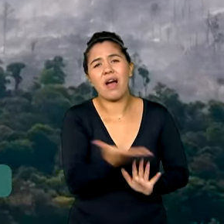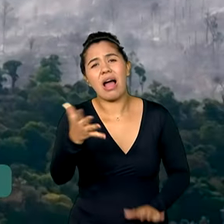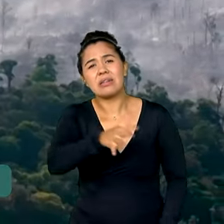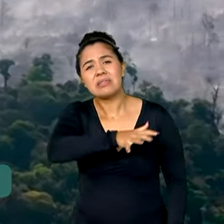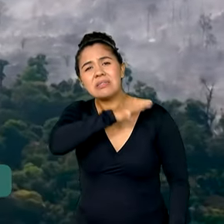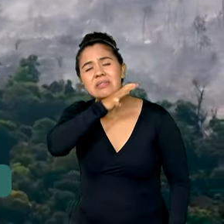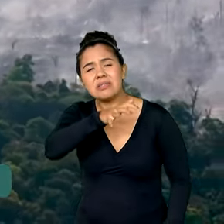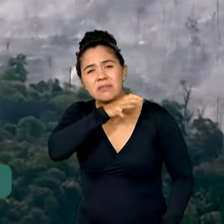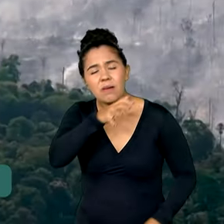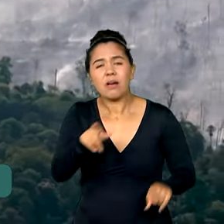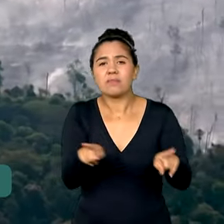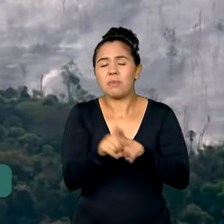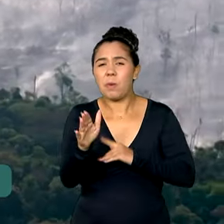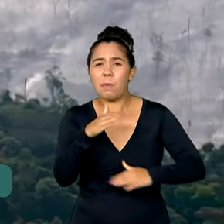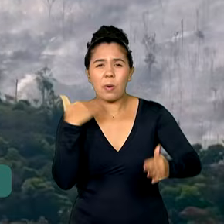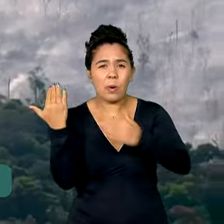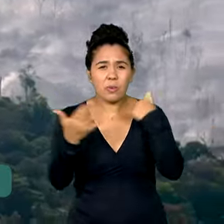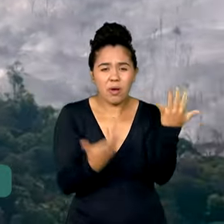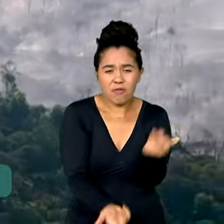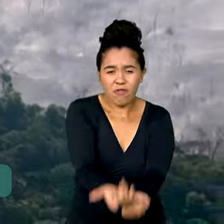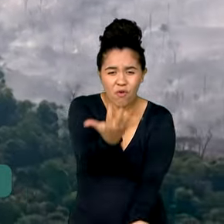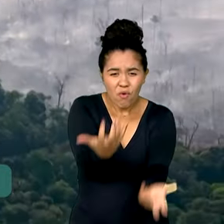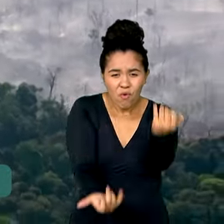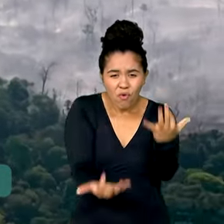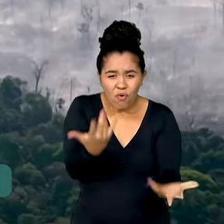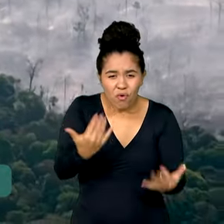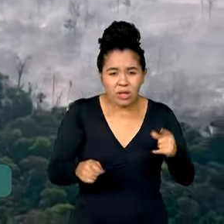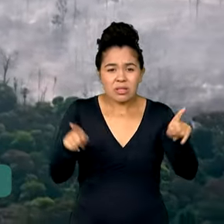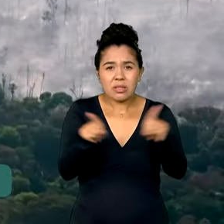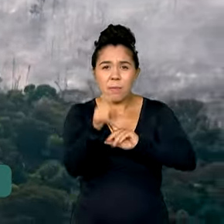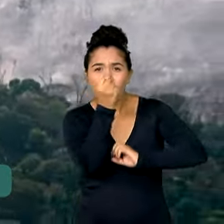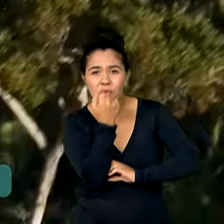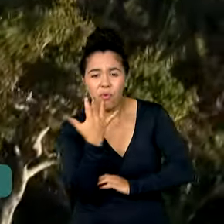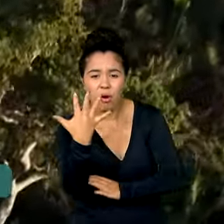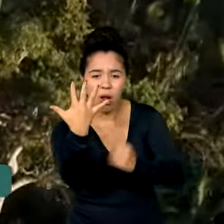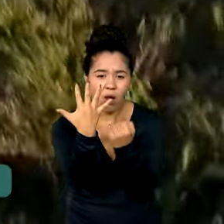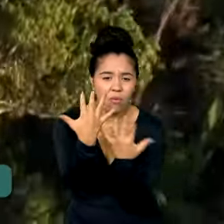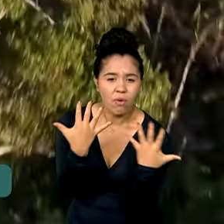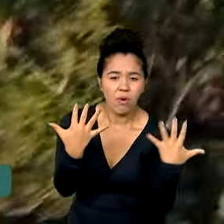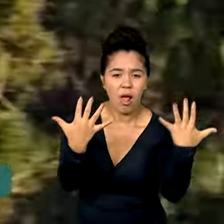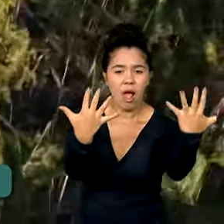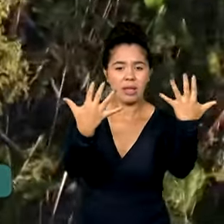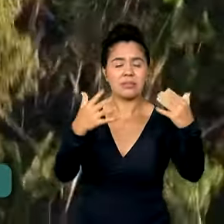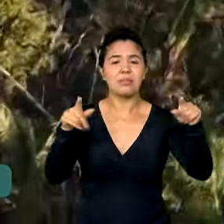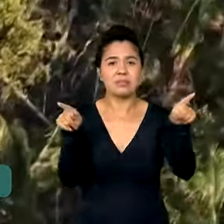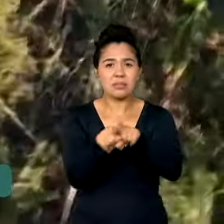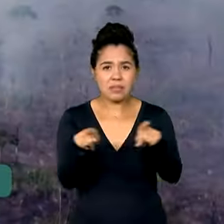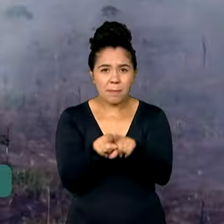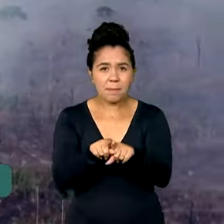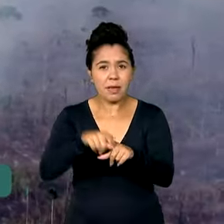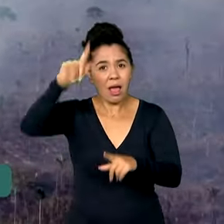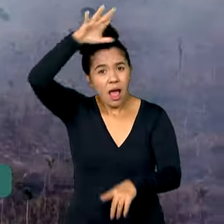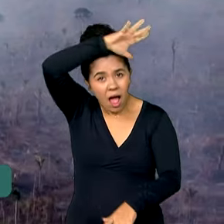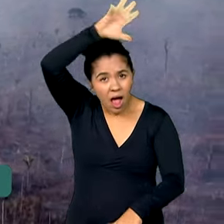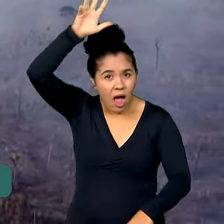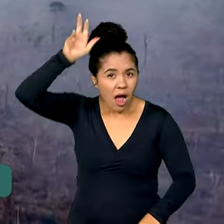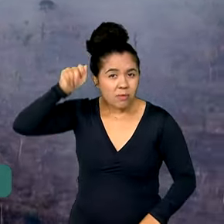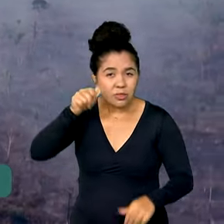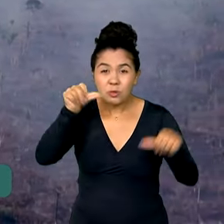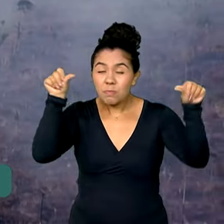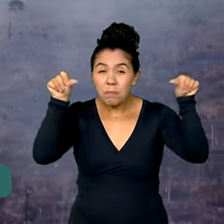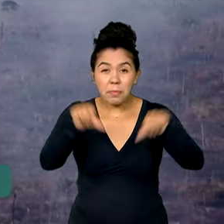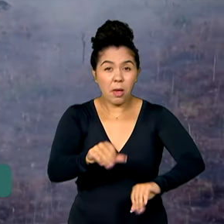maior floresta do mundo escapou do fogo. No mês passado, o estado do Amazonas registrou o pior mês de agosto, desde